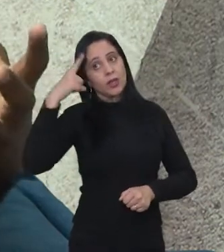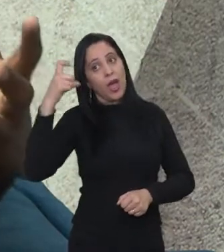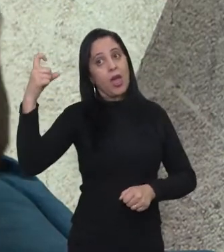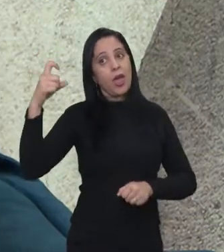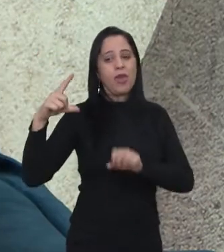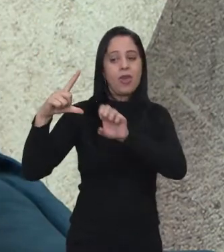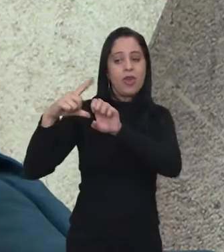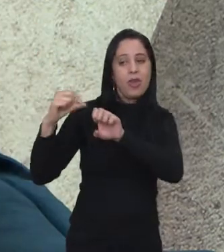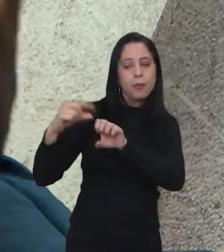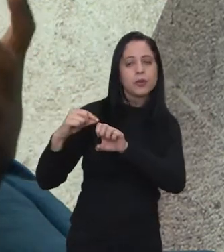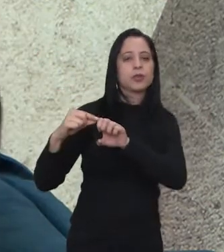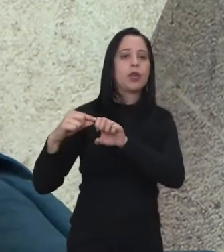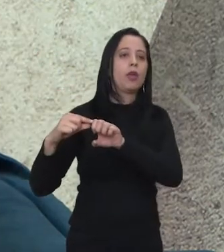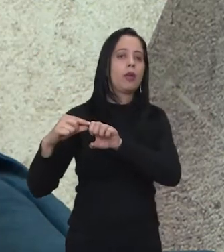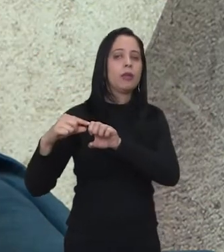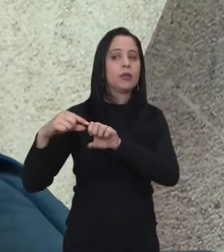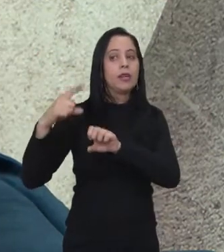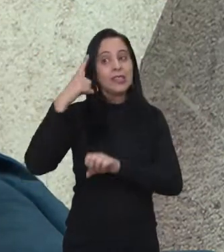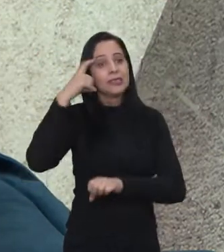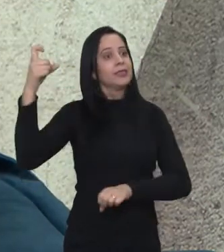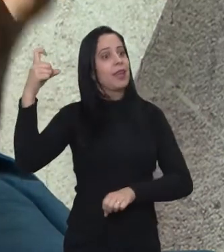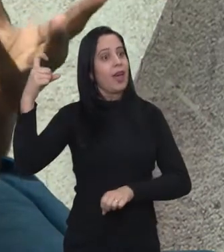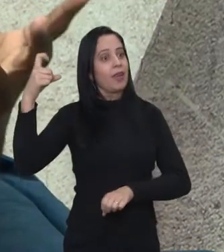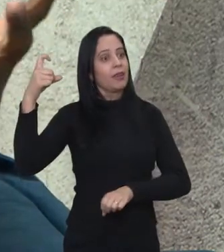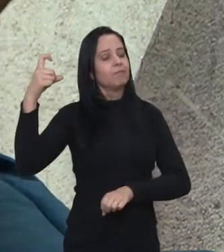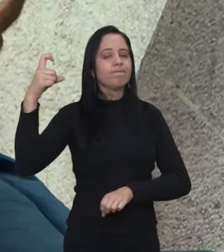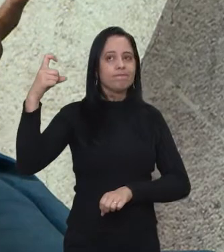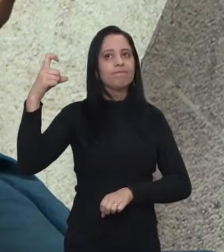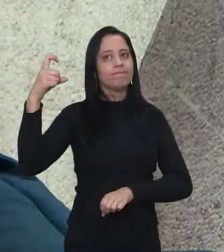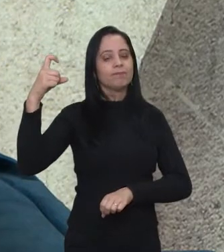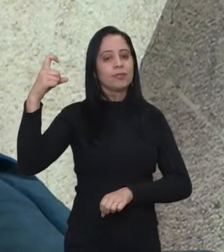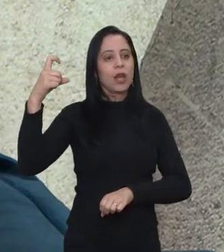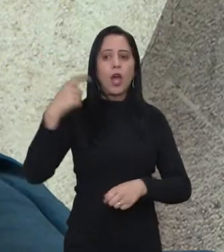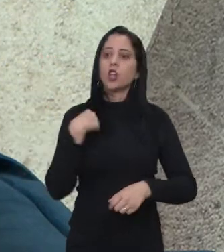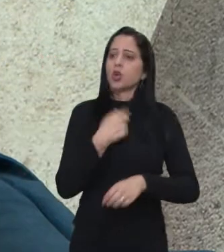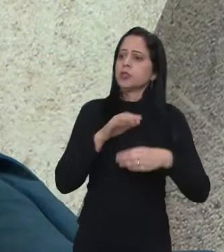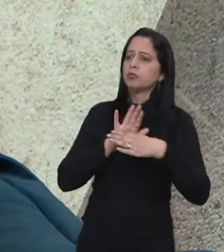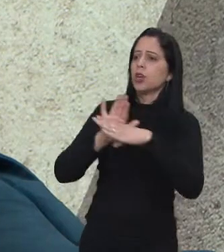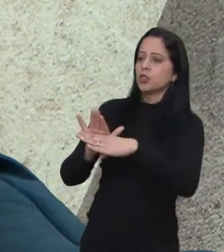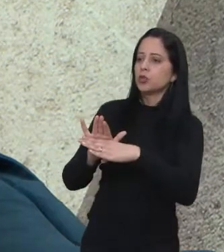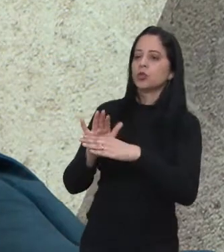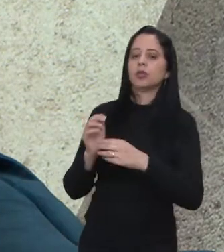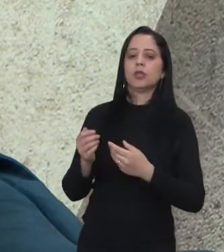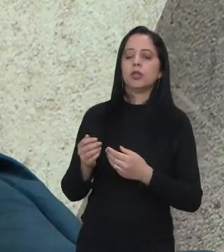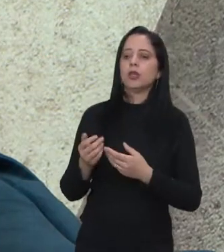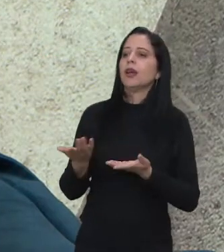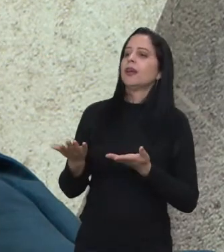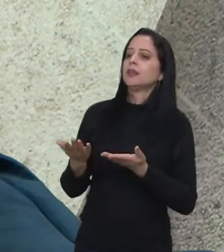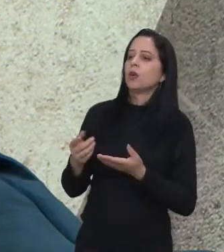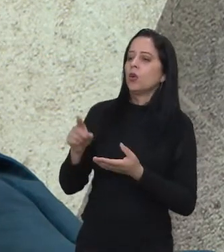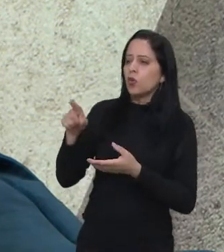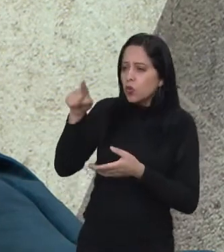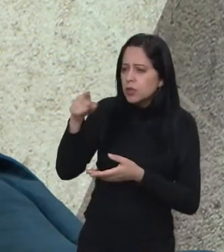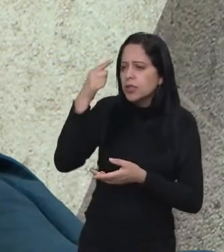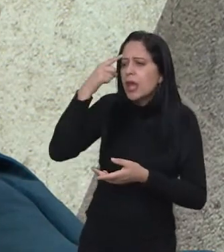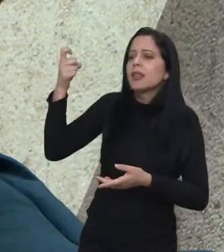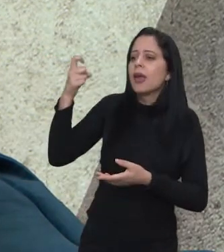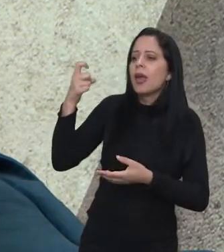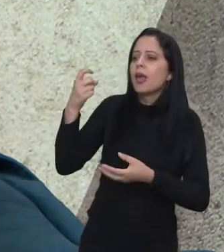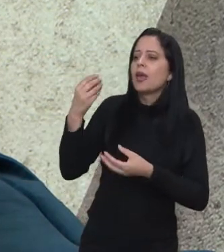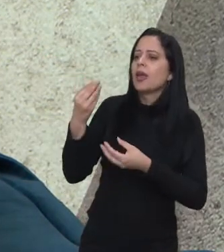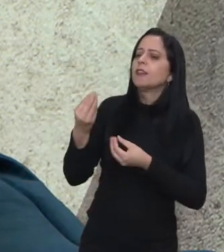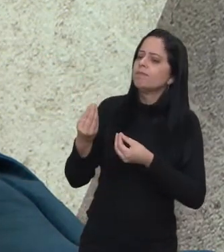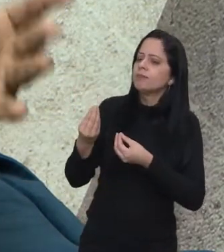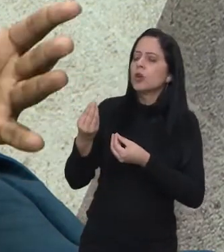vem empreendedores, estudantes que querem, que têm uma ideia que consideram inovadora, a gente ajuda. Como é que a gente faz para tirar essa ideia do papel? Então,